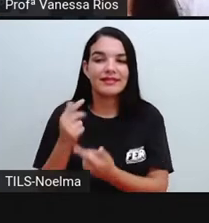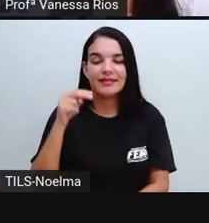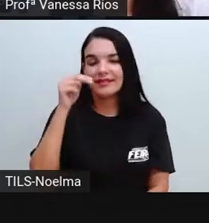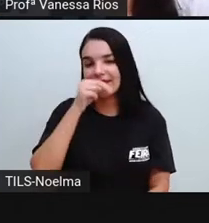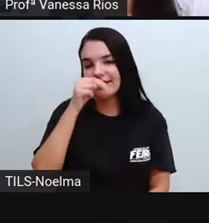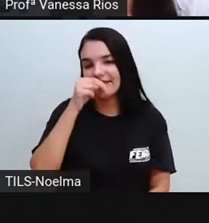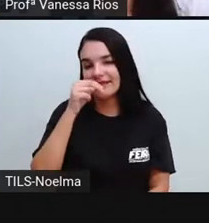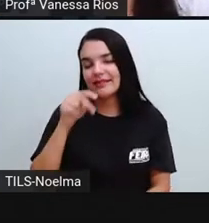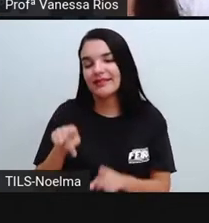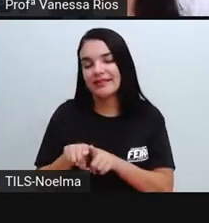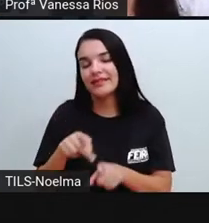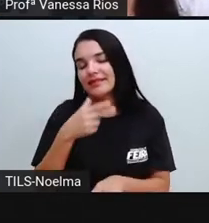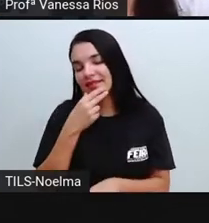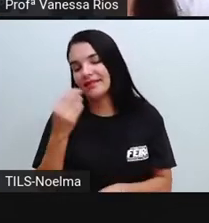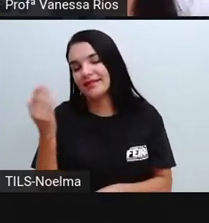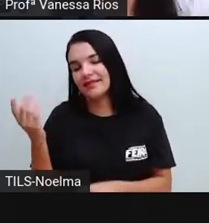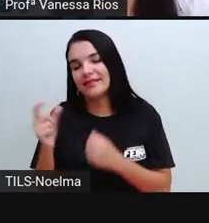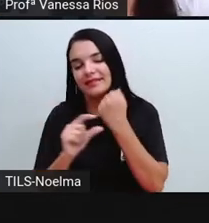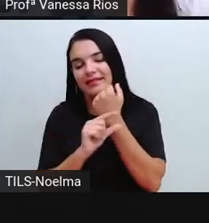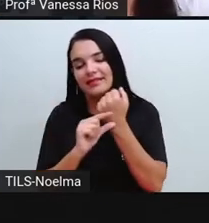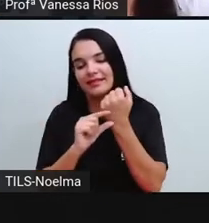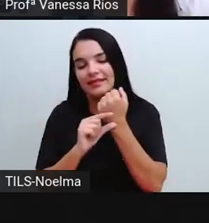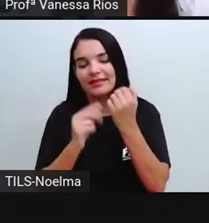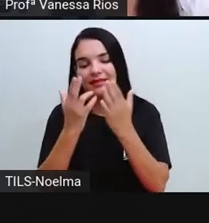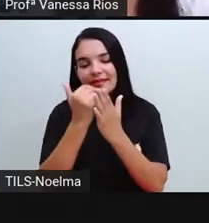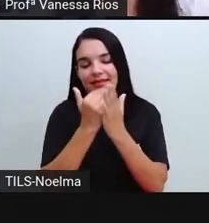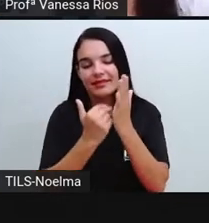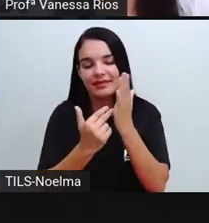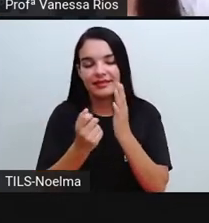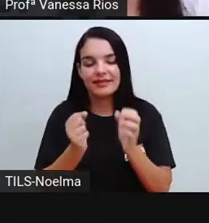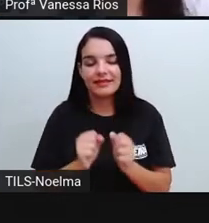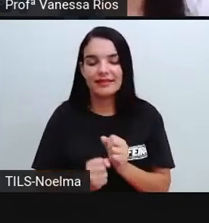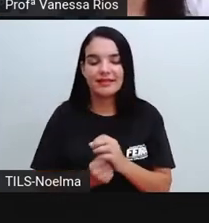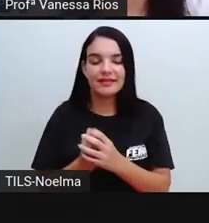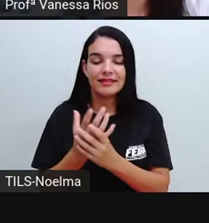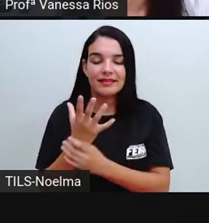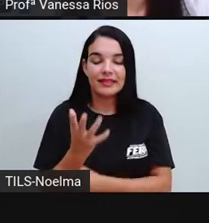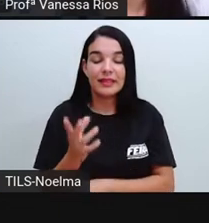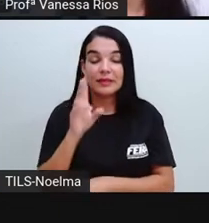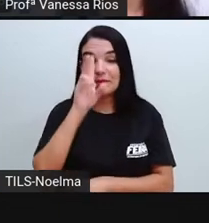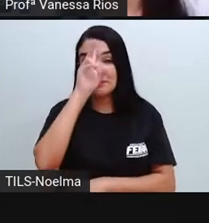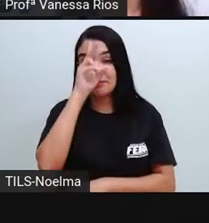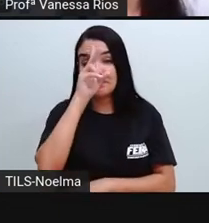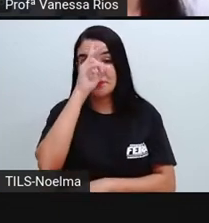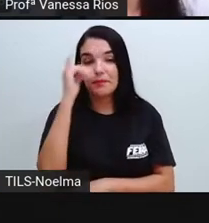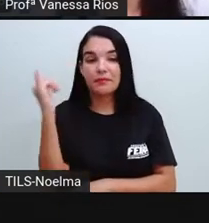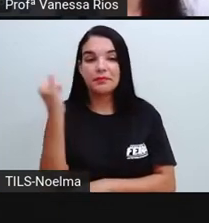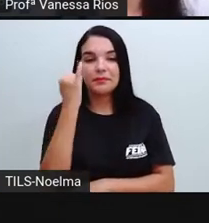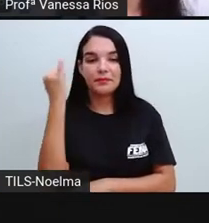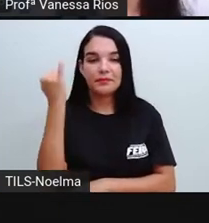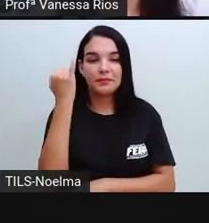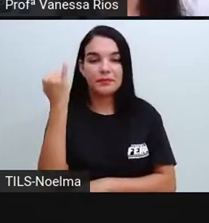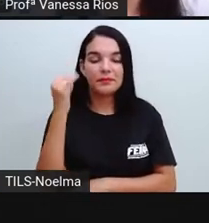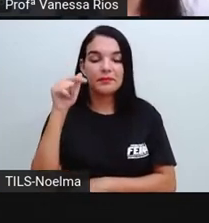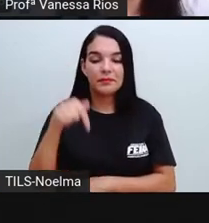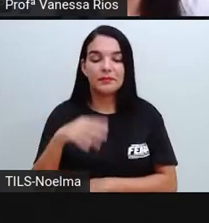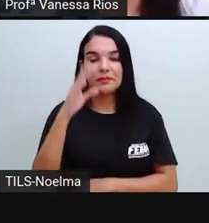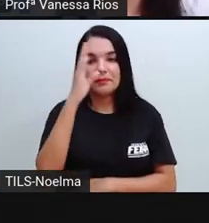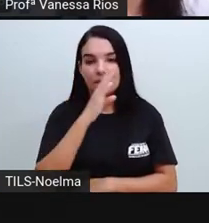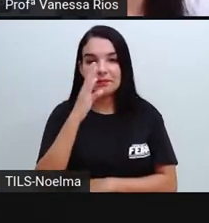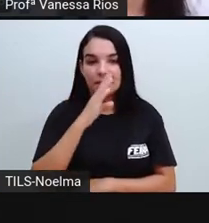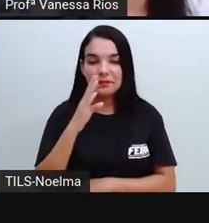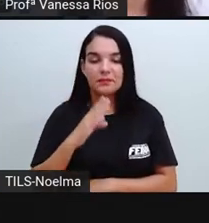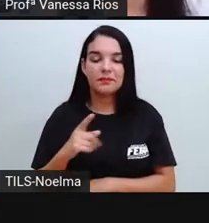Maurício de Souza, que é um cartunista, um quadrinista, e muito importante para o Brasil, criador da turma da